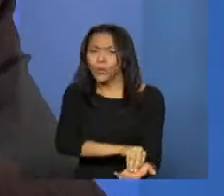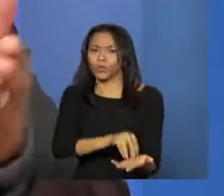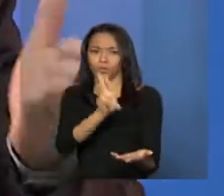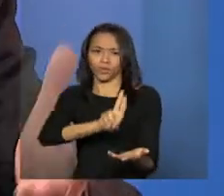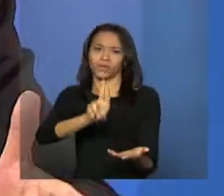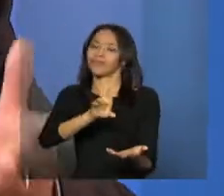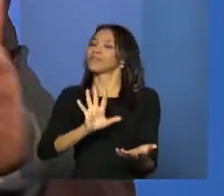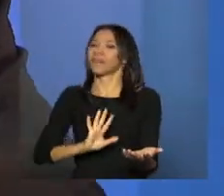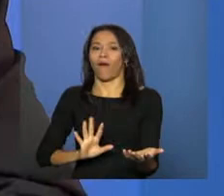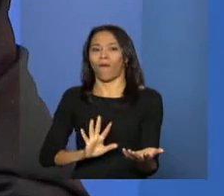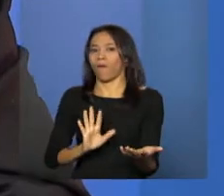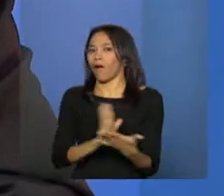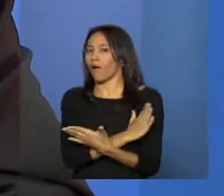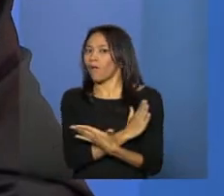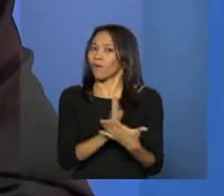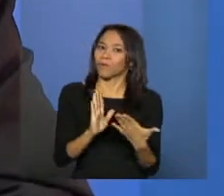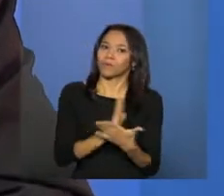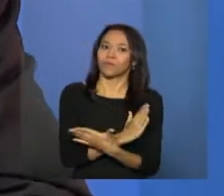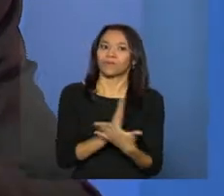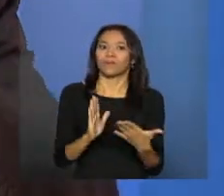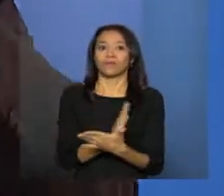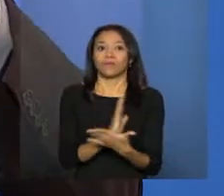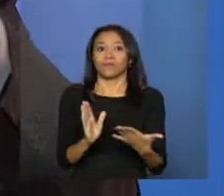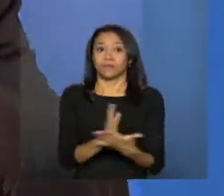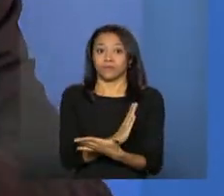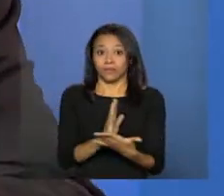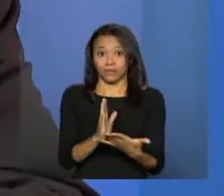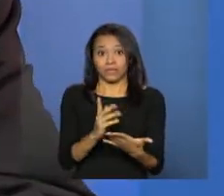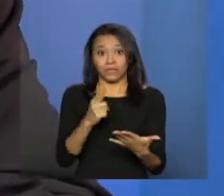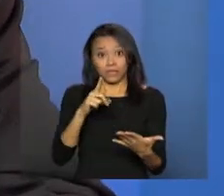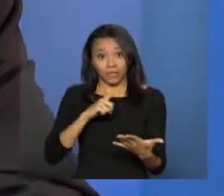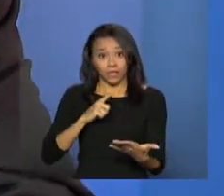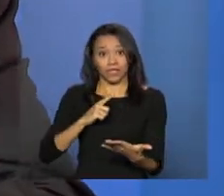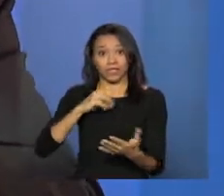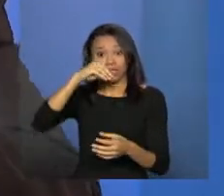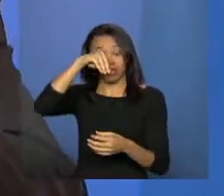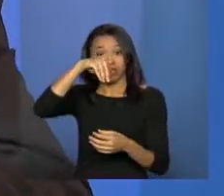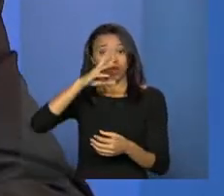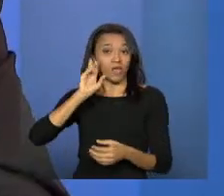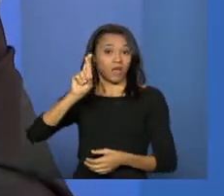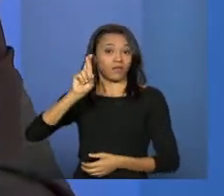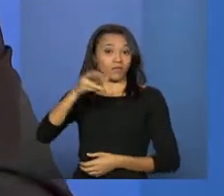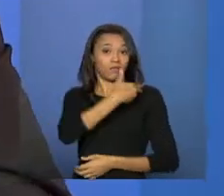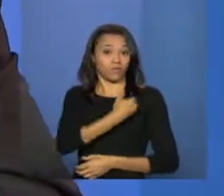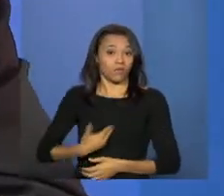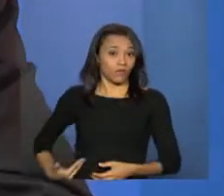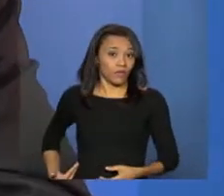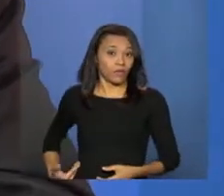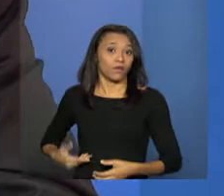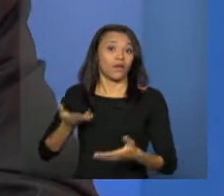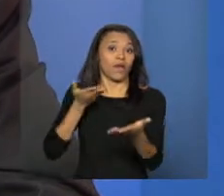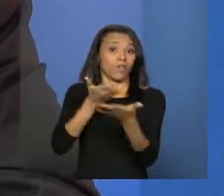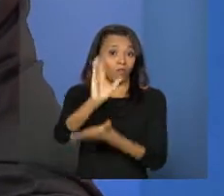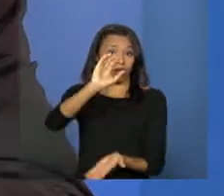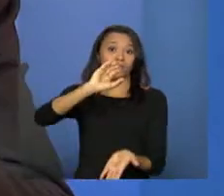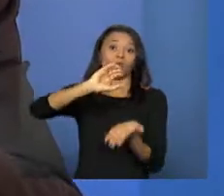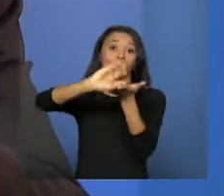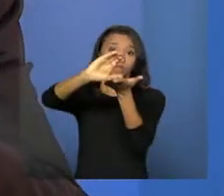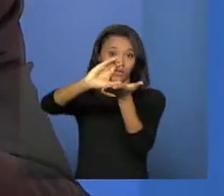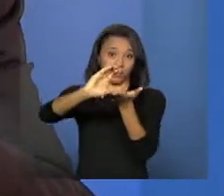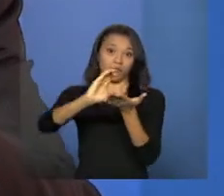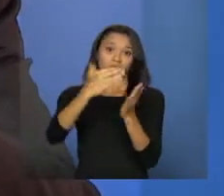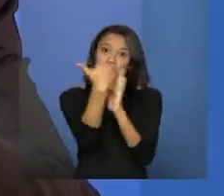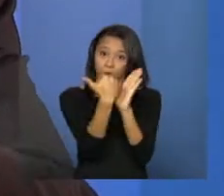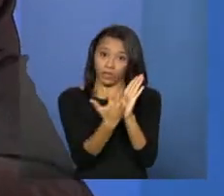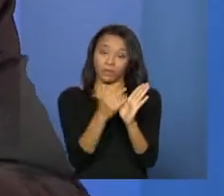são os programas que são pactuados na esfera pública, pactuados no âmbito da CIT e aprovados pelo Conselho Nacional, assim como o